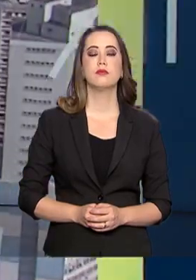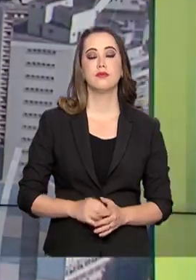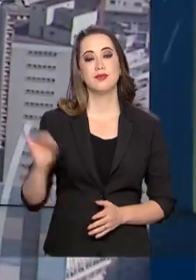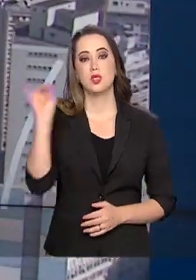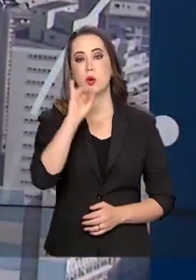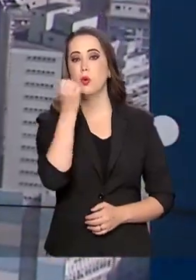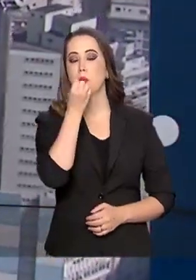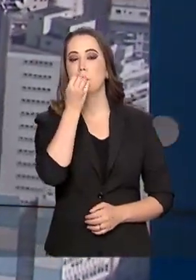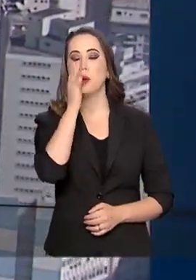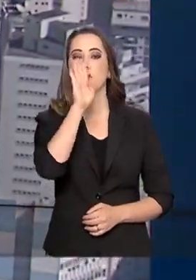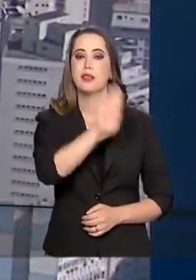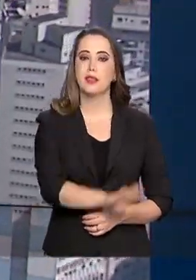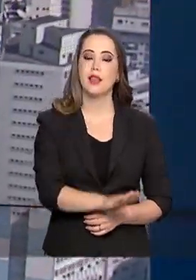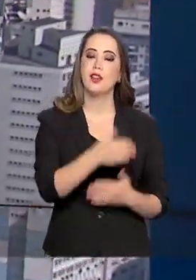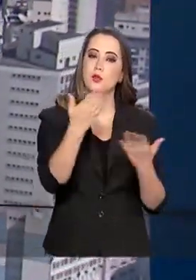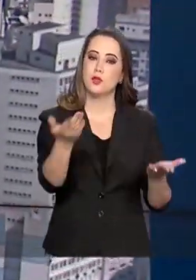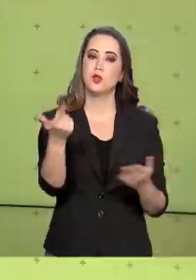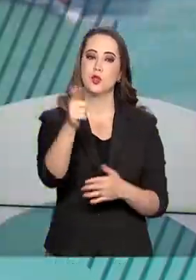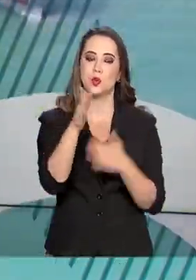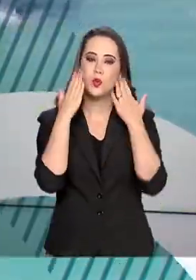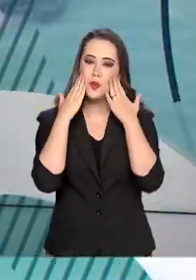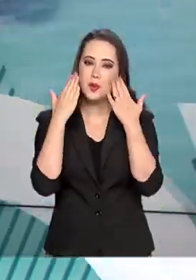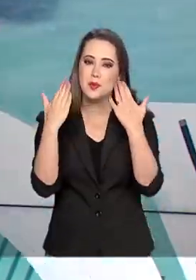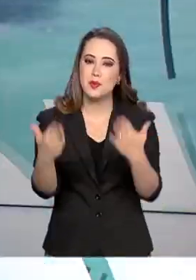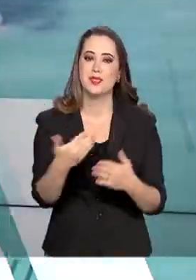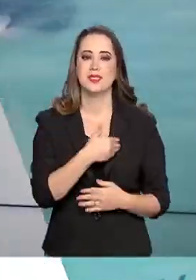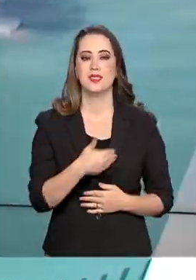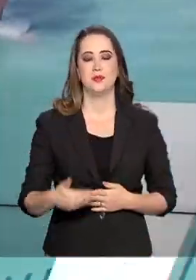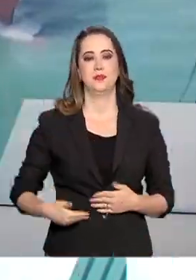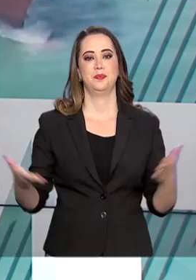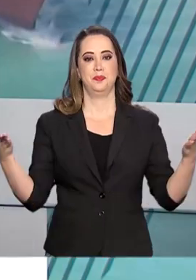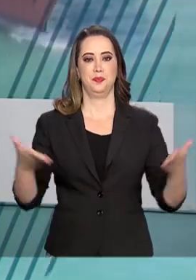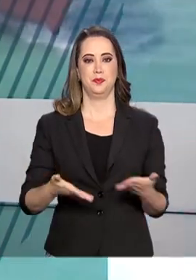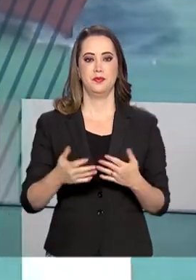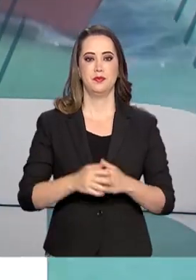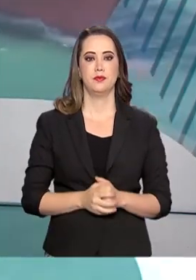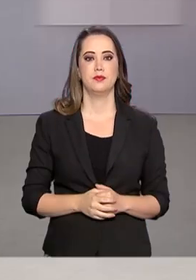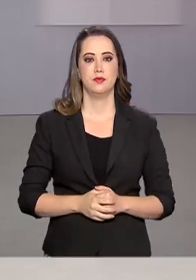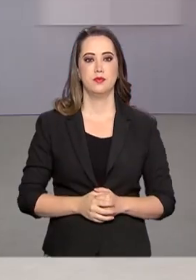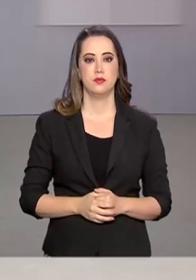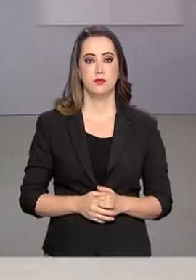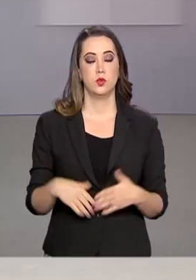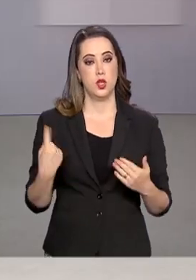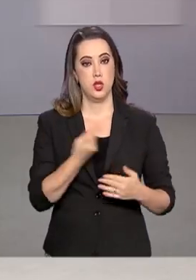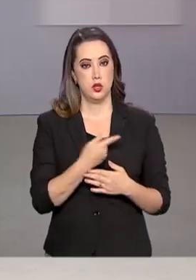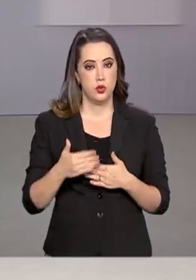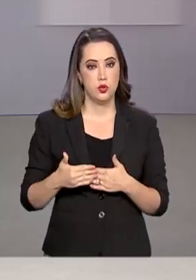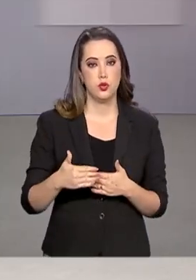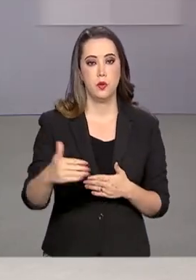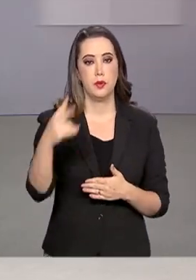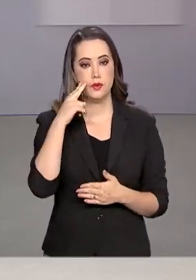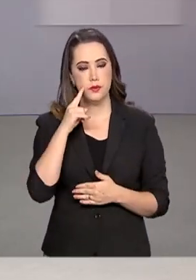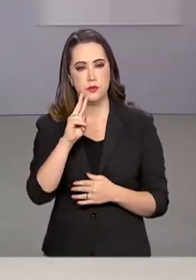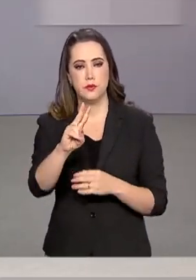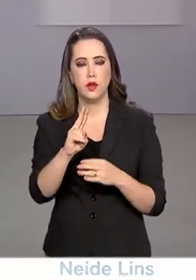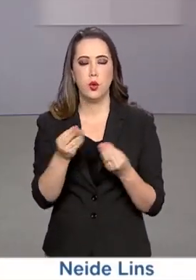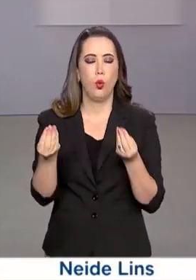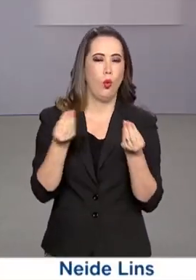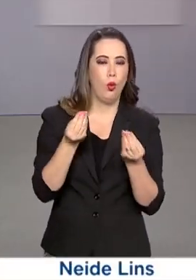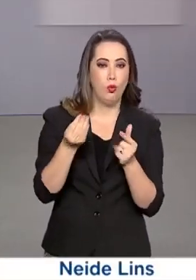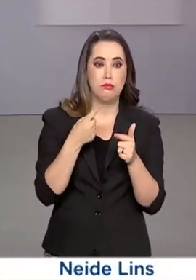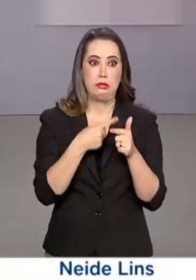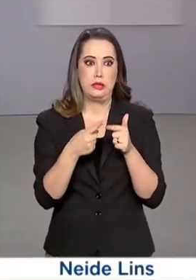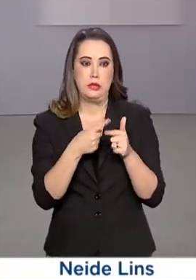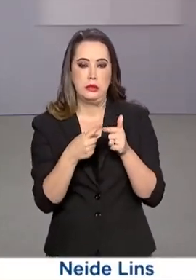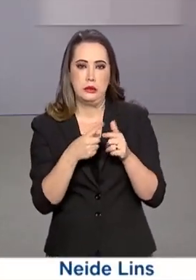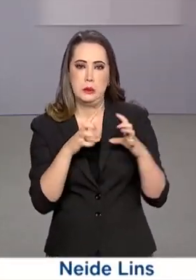Olá, boa tarde para você. Já estamos no ar com mais uma edição do Governo Agora. E a gente segue acompanhando os desdobramentos